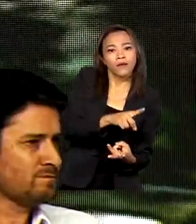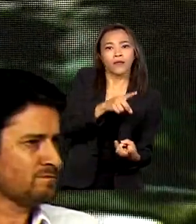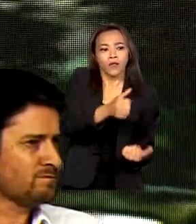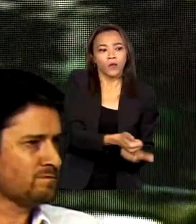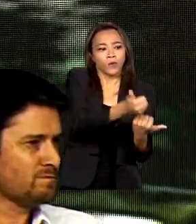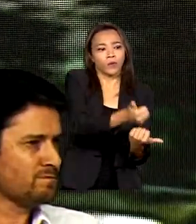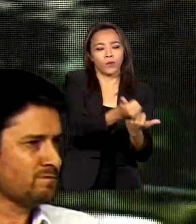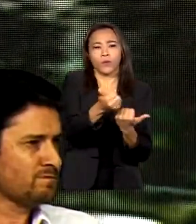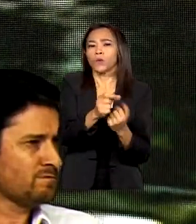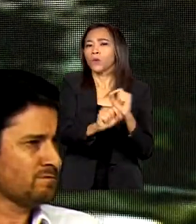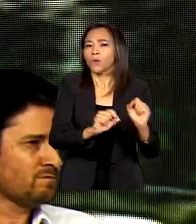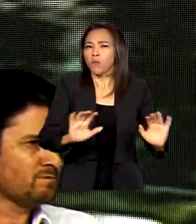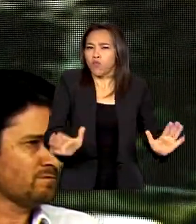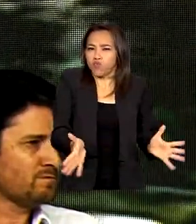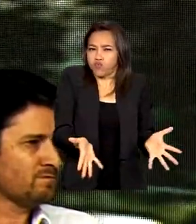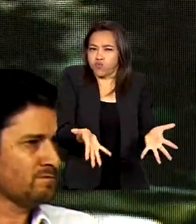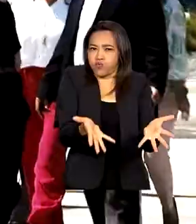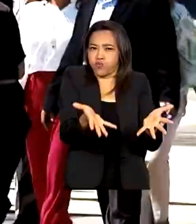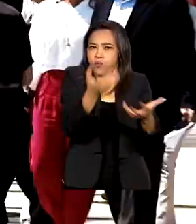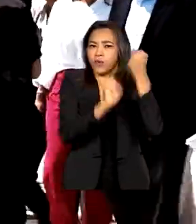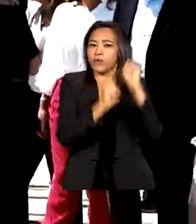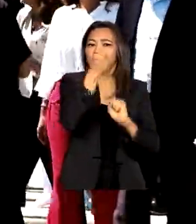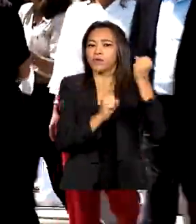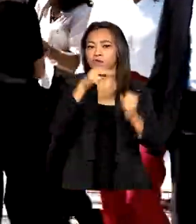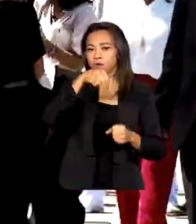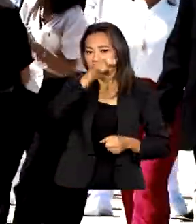industrialização do nosso Nordeste.